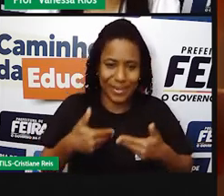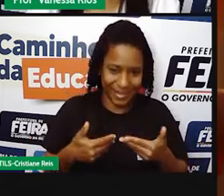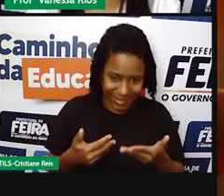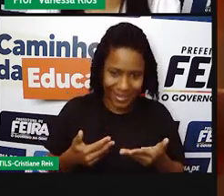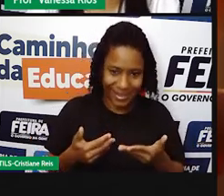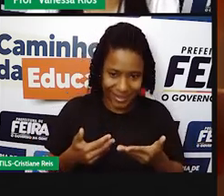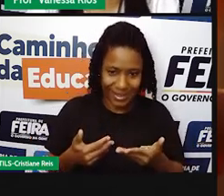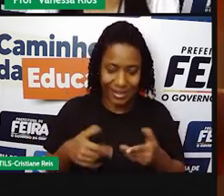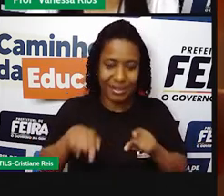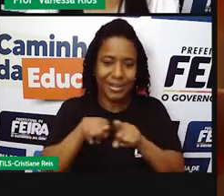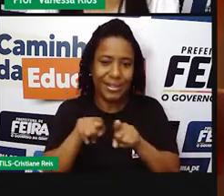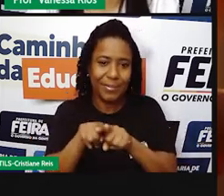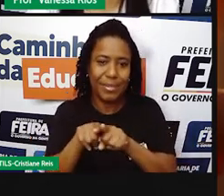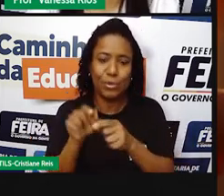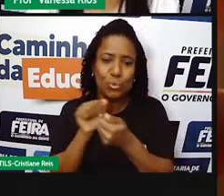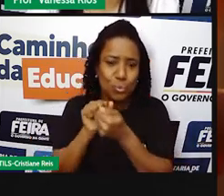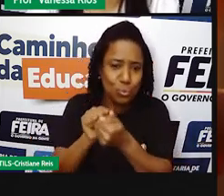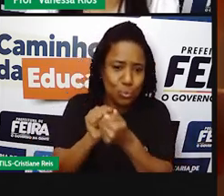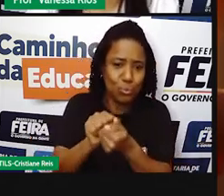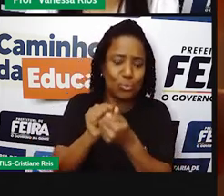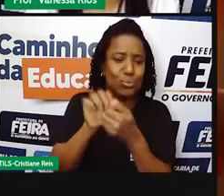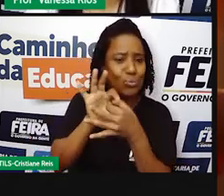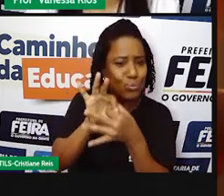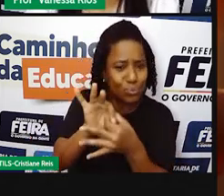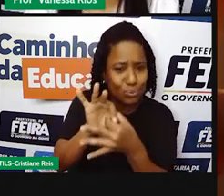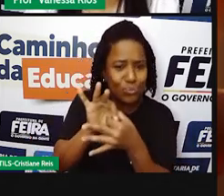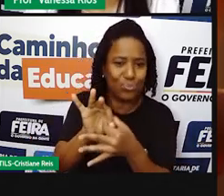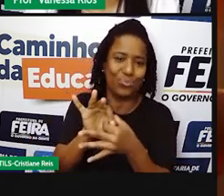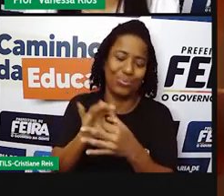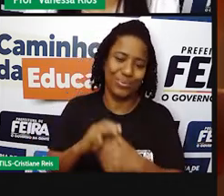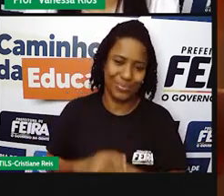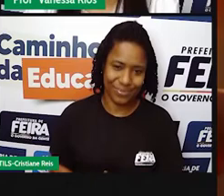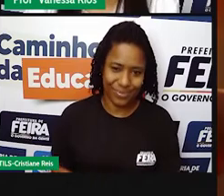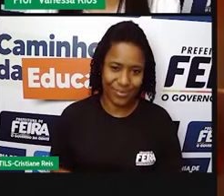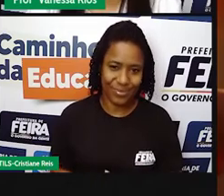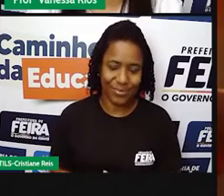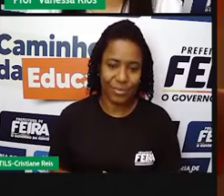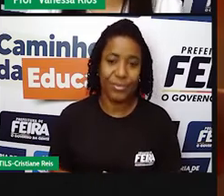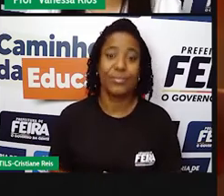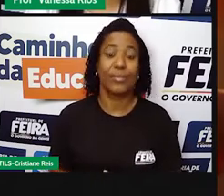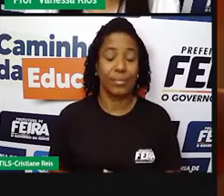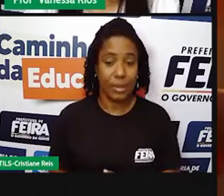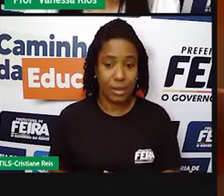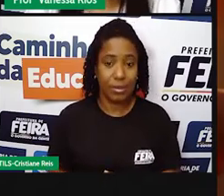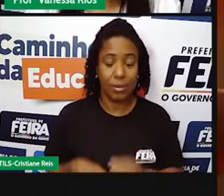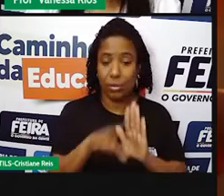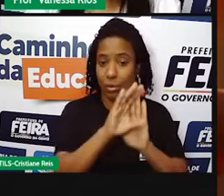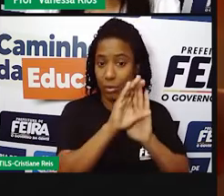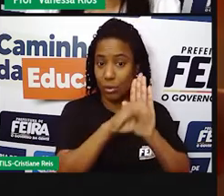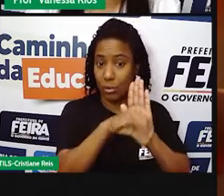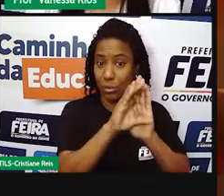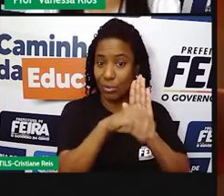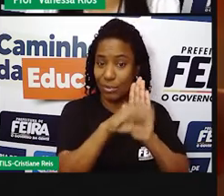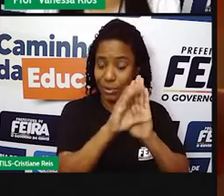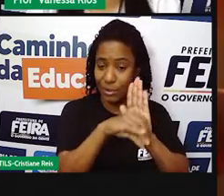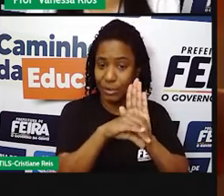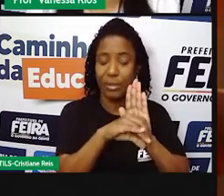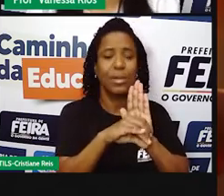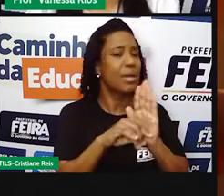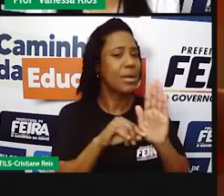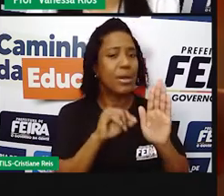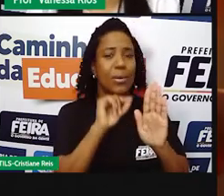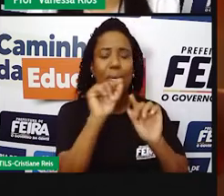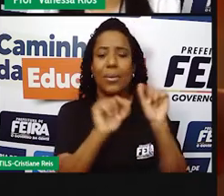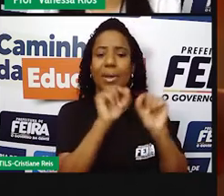acontecimentos da nossa vida e nosso dia a dia. Então, o primeiro conceito, a primeira definição de família vai estar